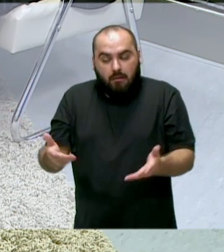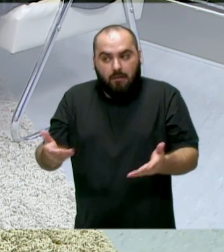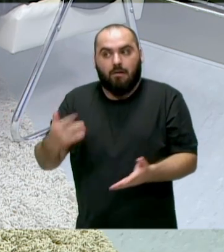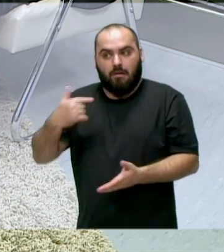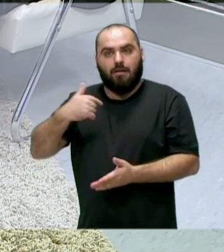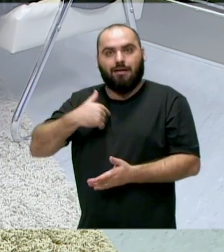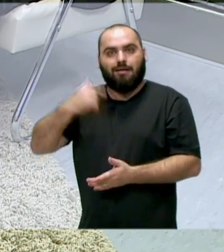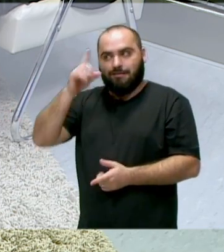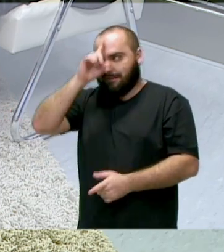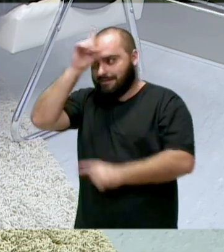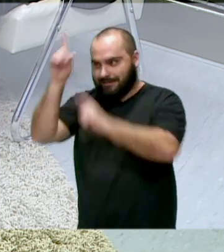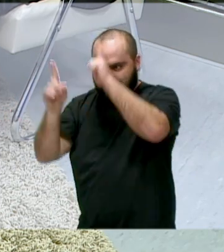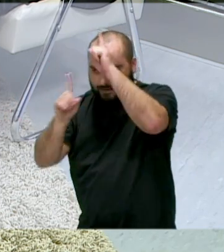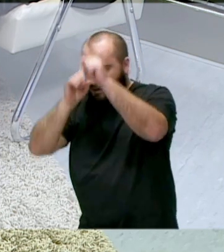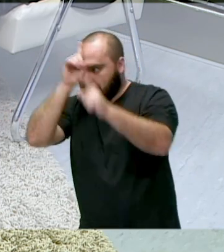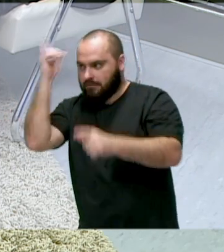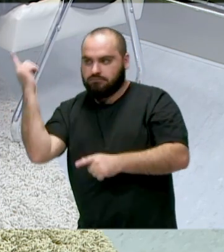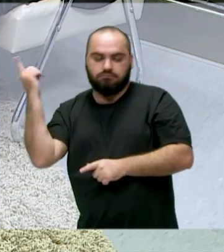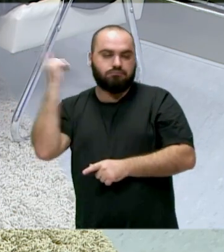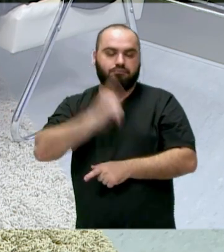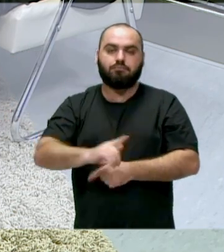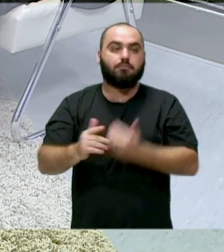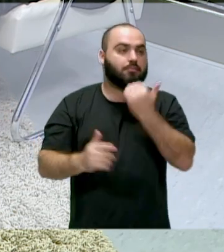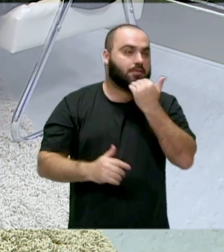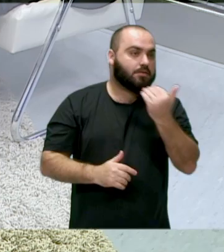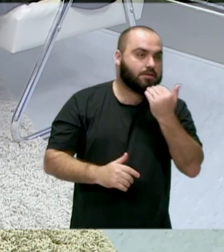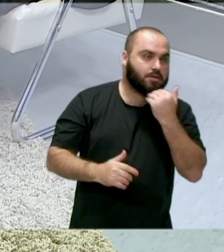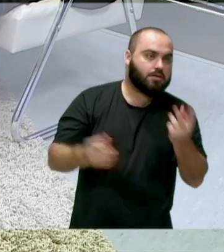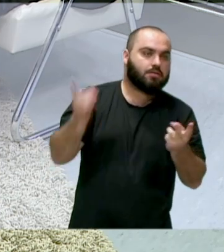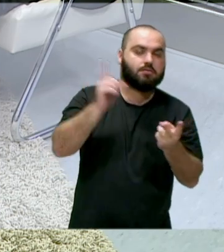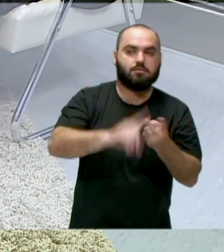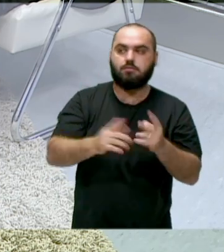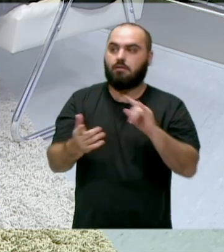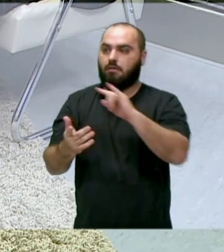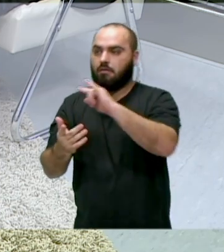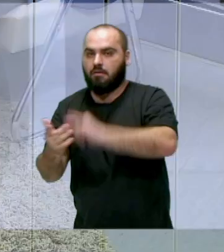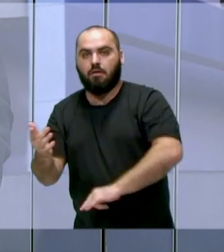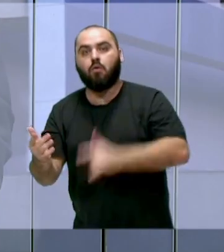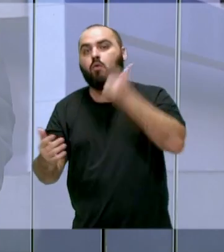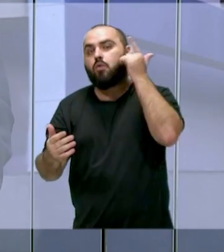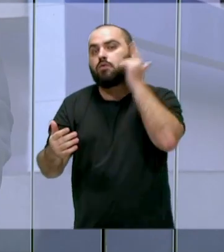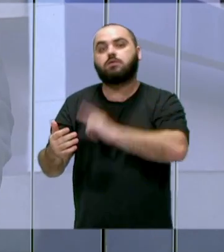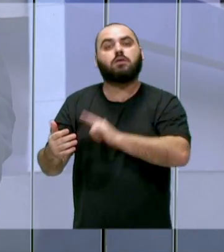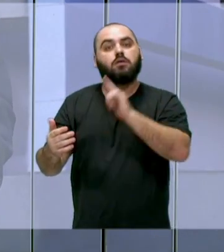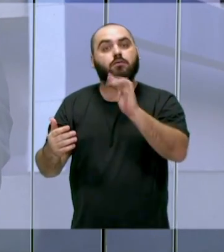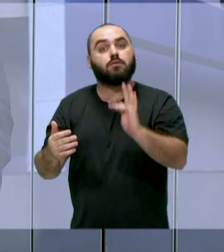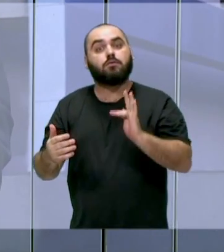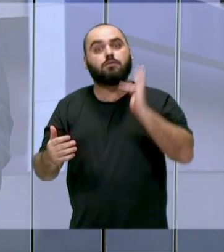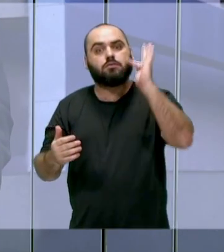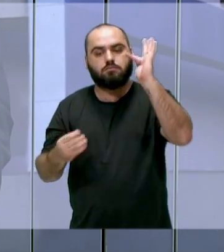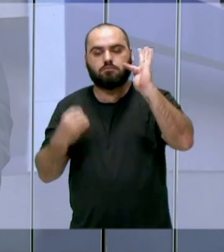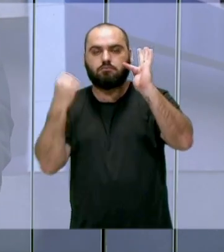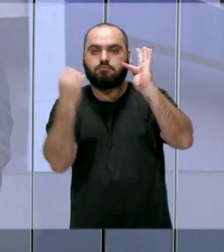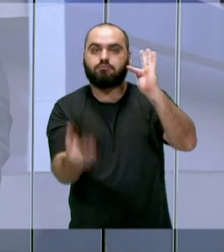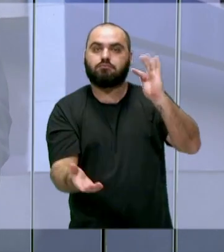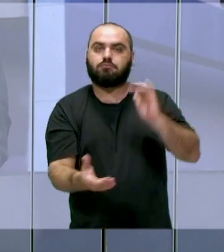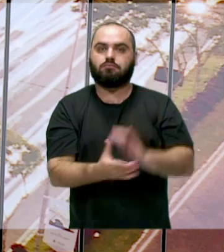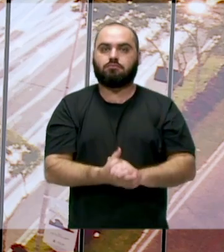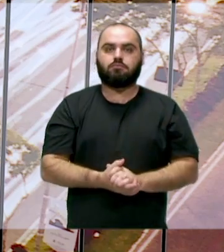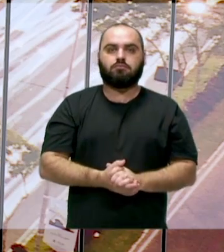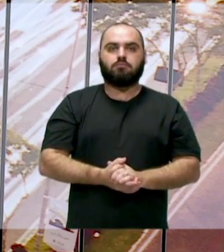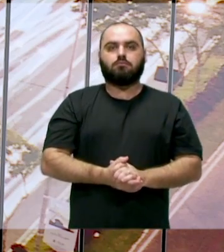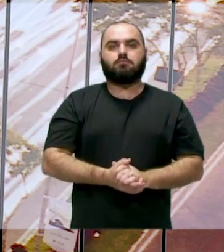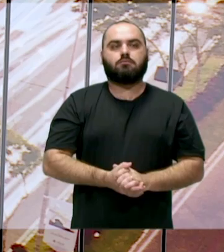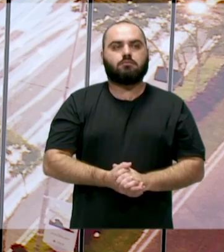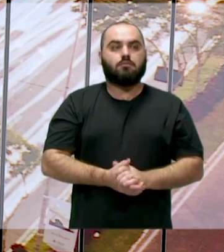colocar aquelas nossas ideias numa indicação, num requerimento, consegue levar para frente todos os nossos pensamentos. O senhor se considera